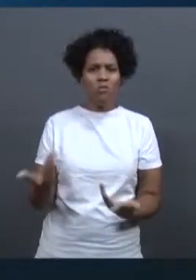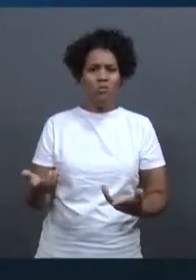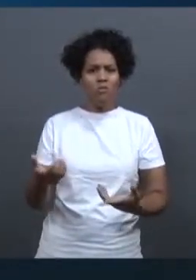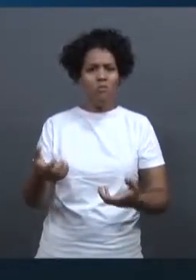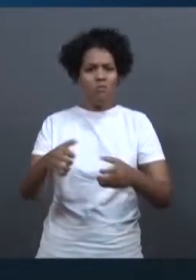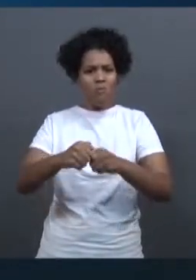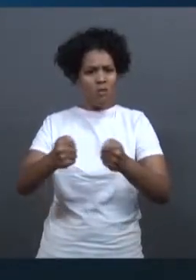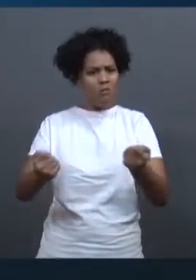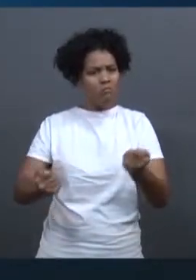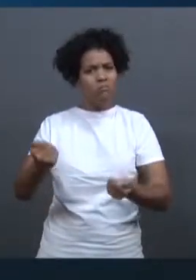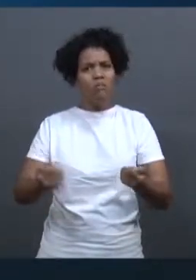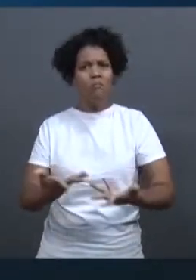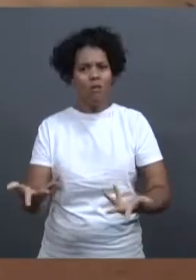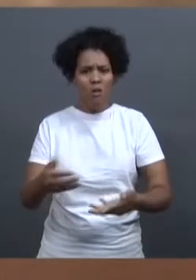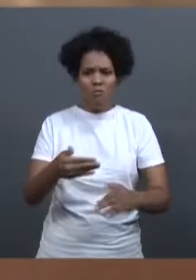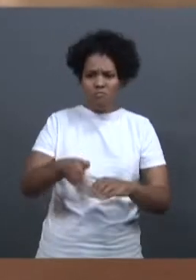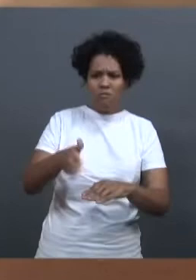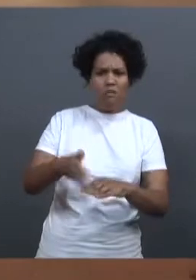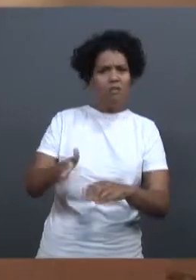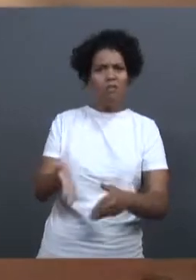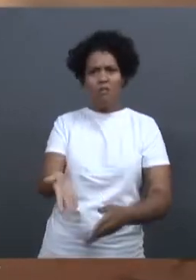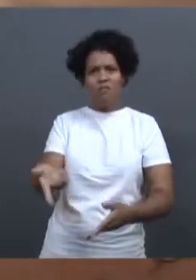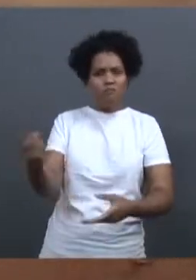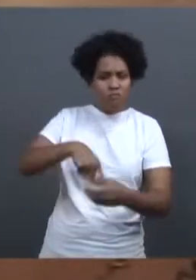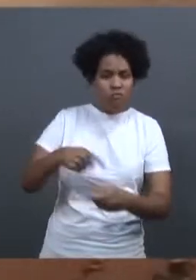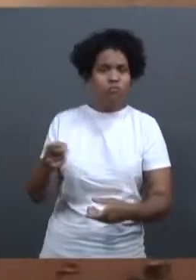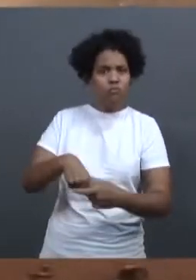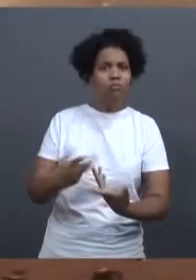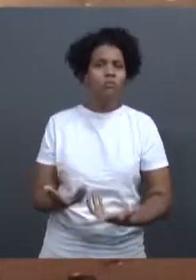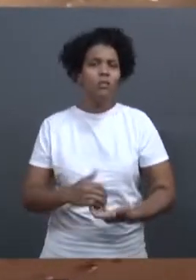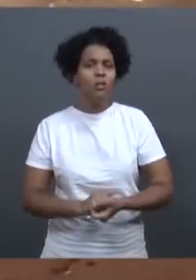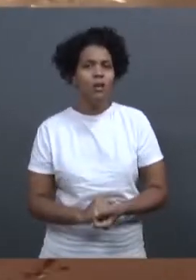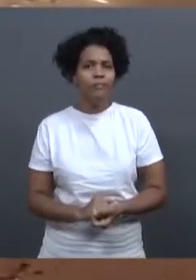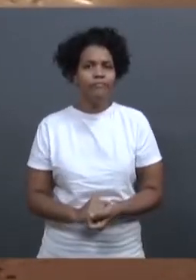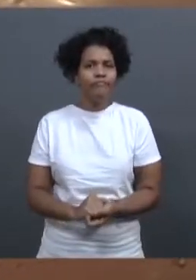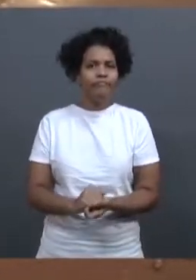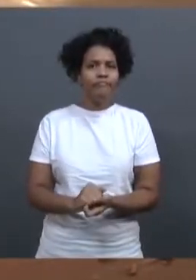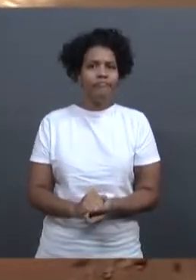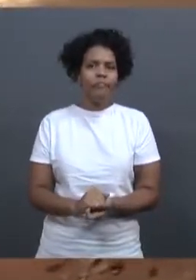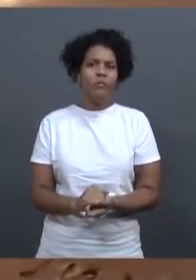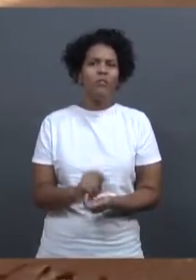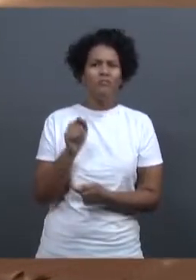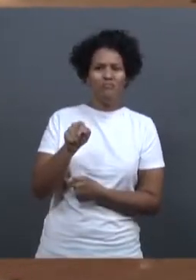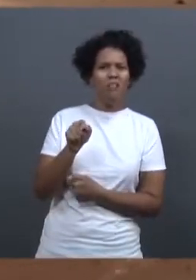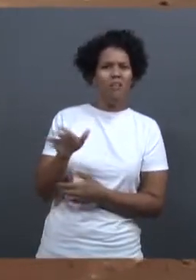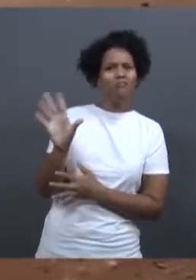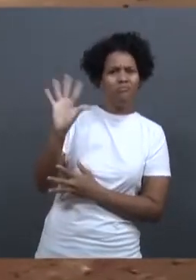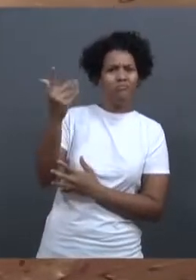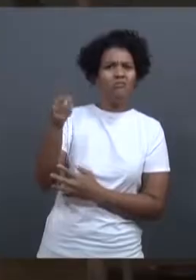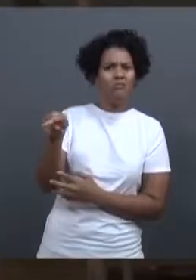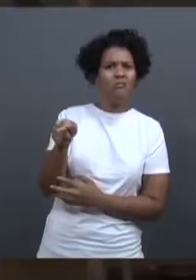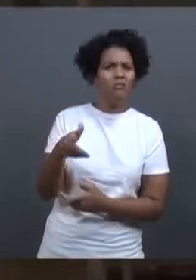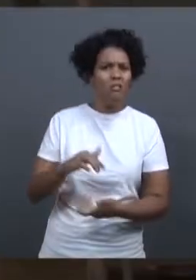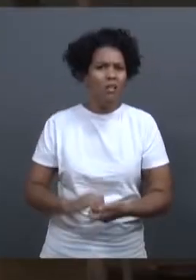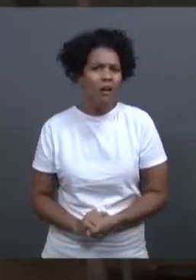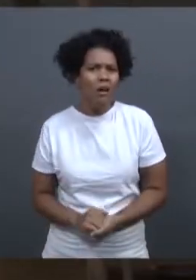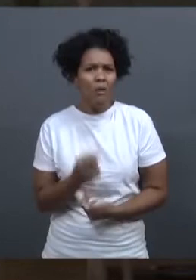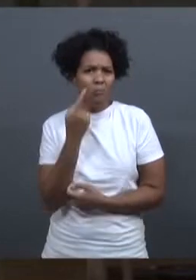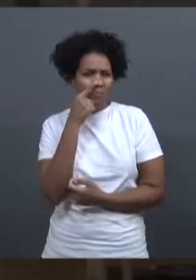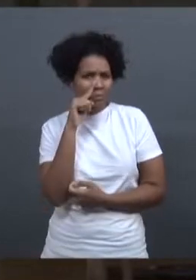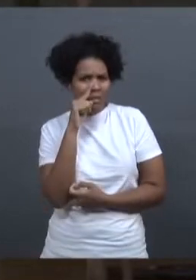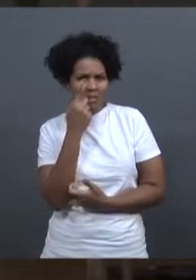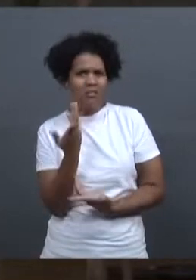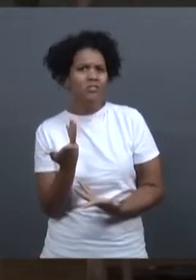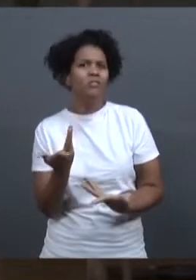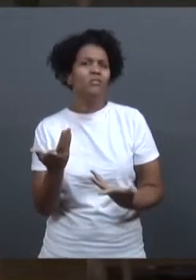Volta, Zé. Volta, volta, volta, Casas Mariana é uma tragédia anunciada. Por exemplo, previa que